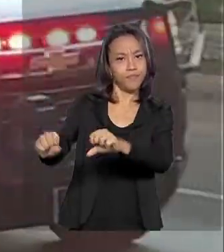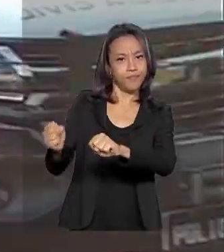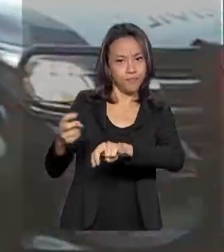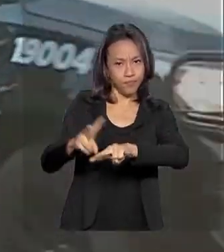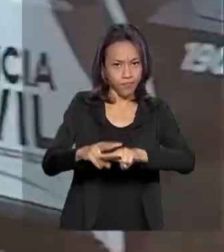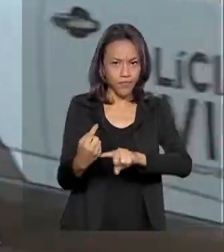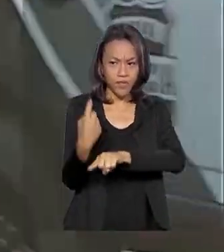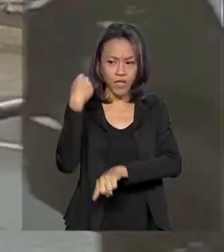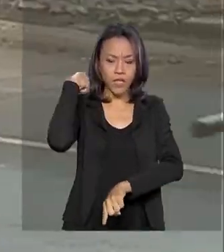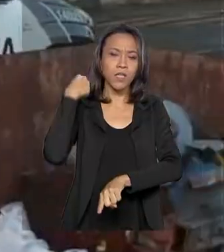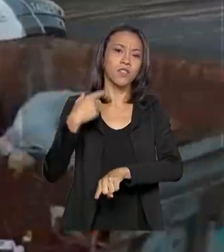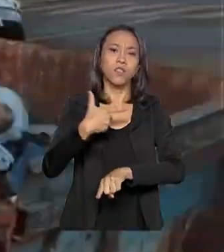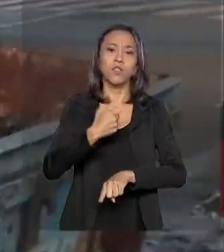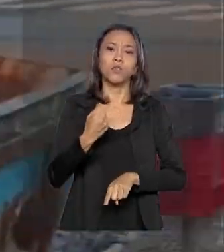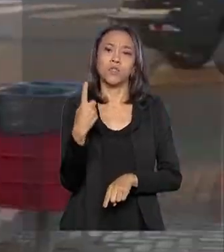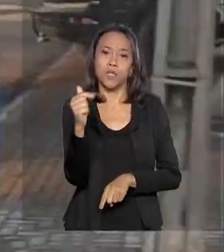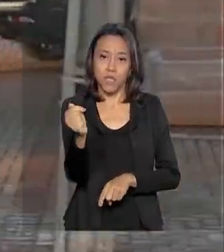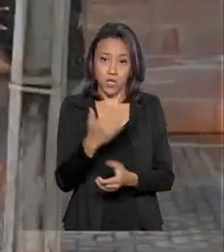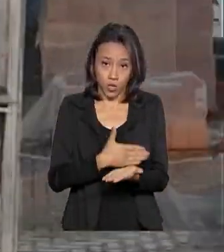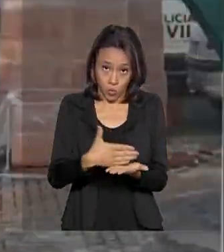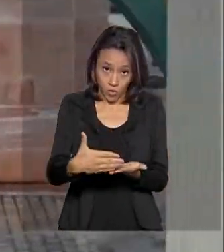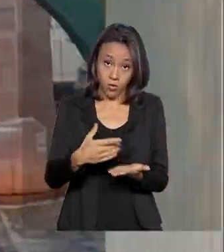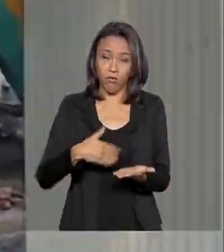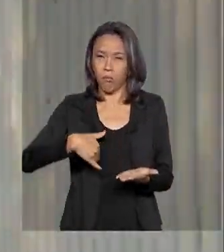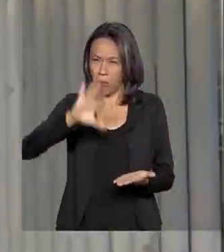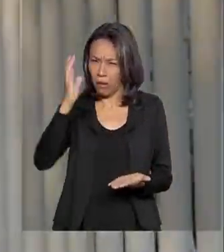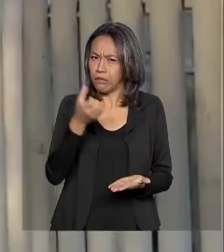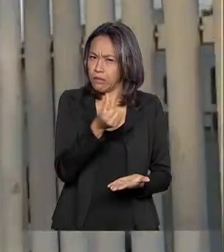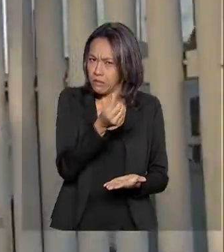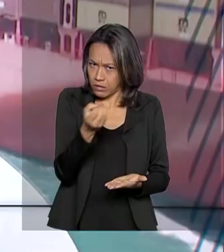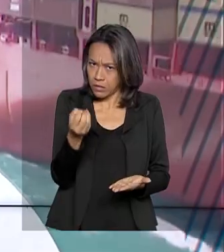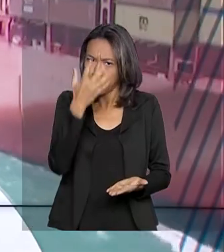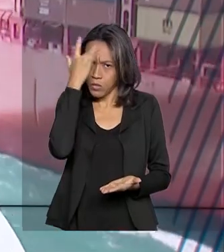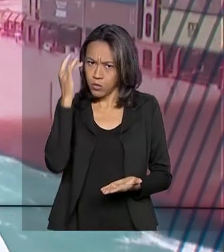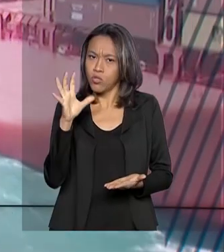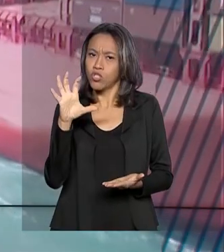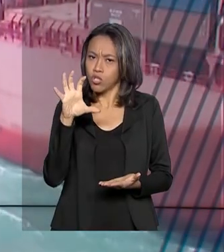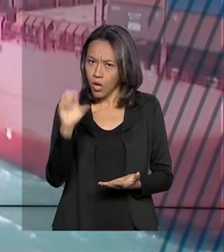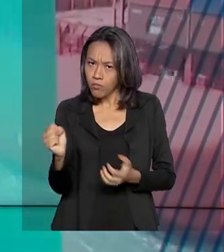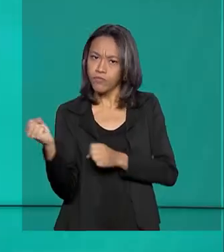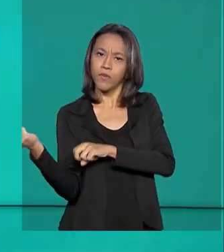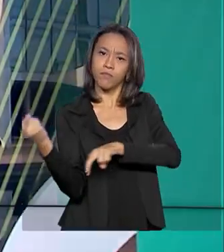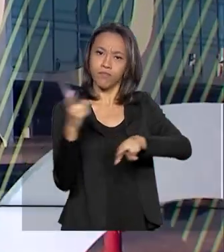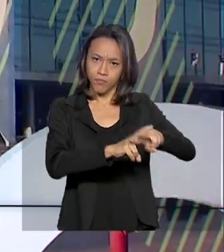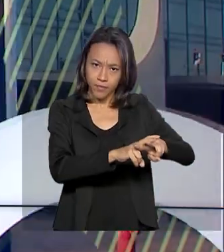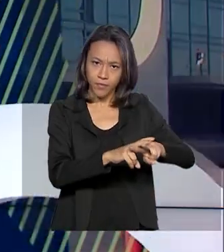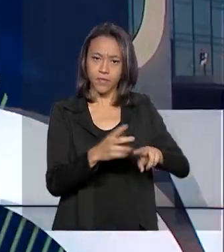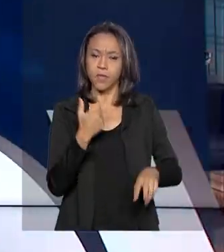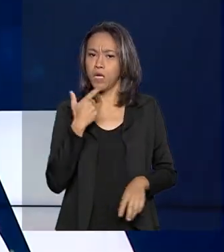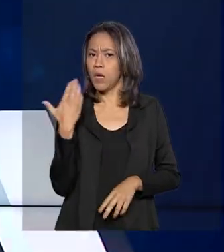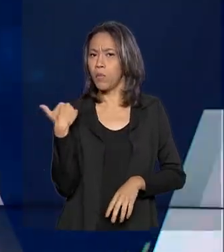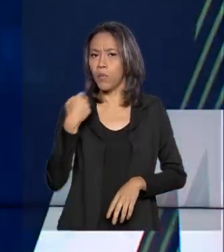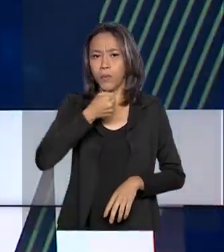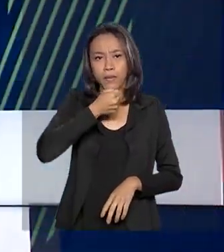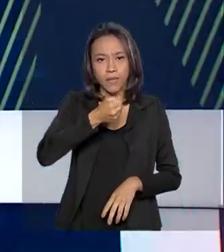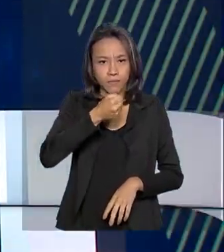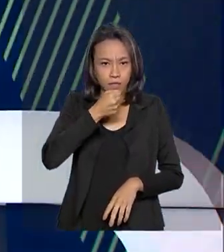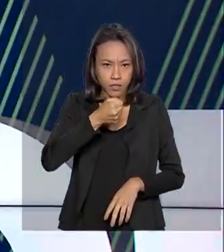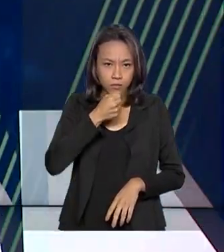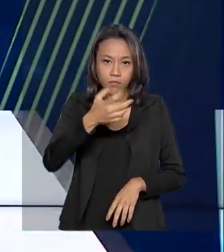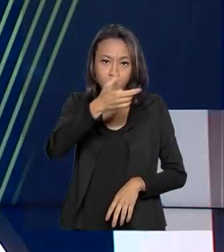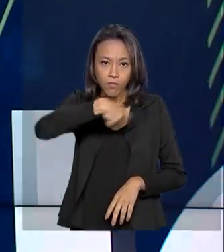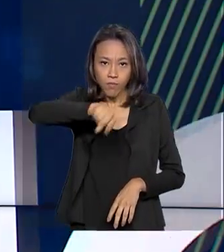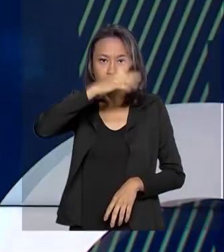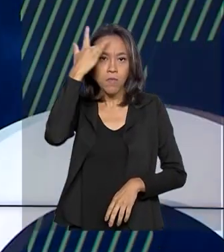2017, mais de 600 pessoas já foram para a cadeia. Em entrevista coletiva agora há pouco, os responsáveis